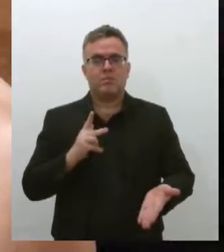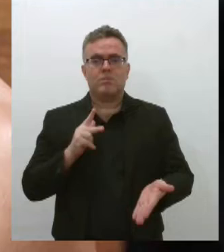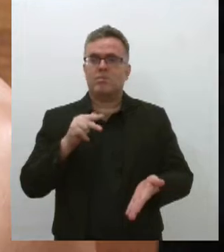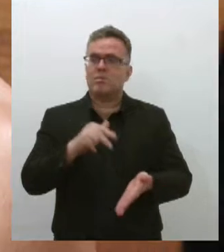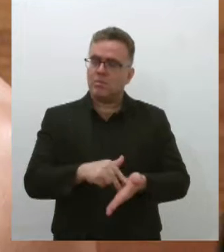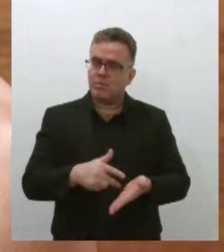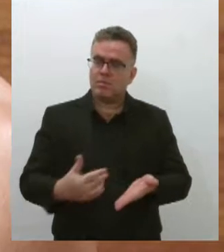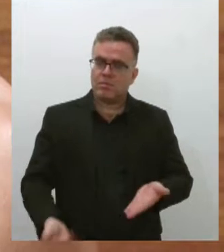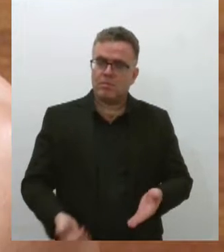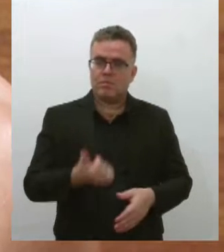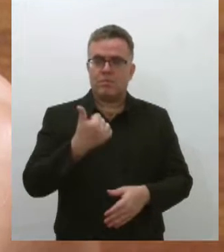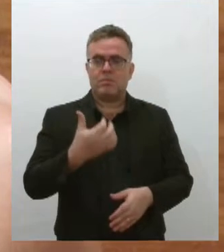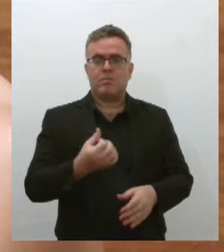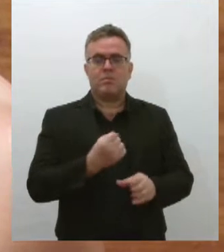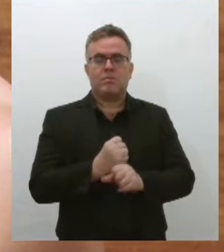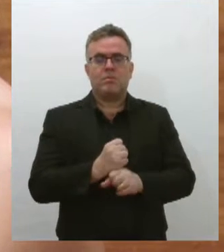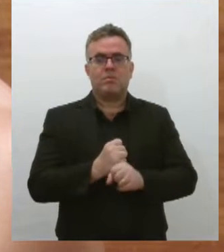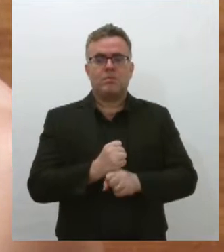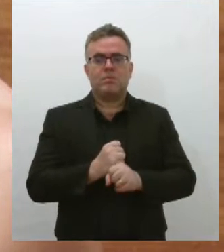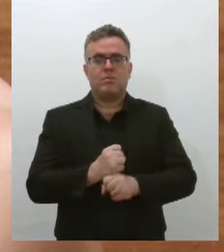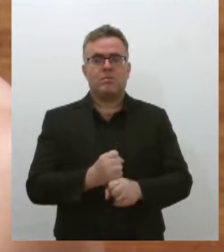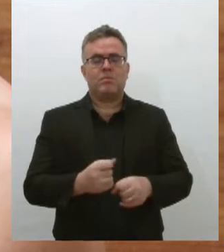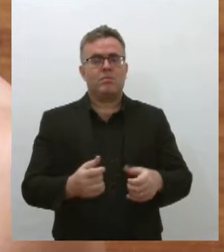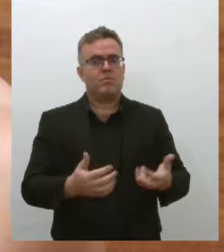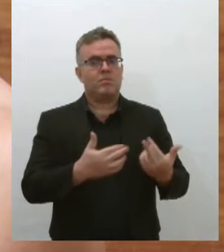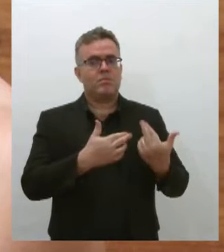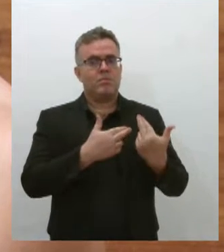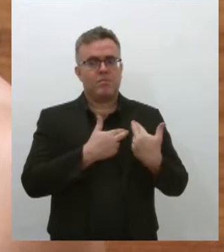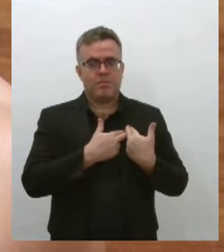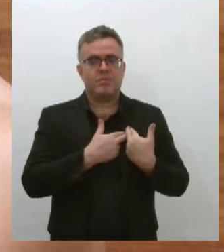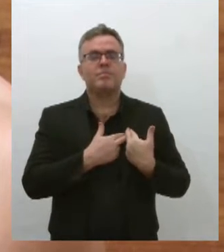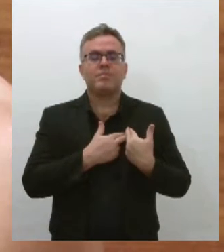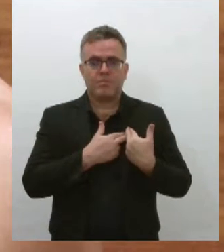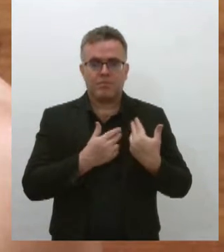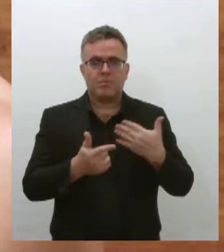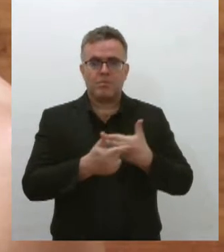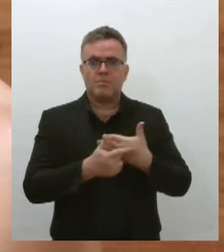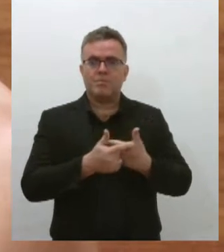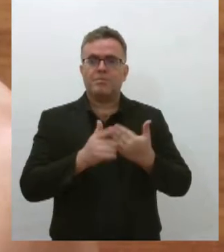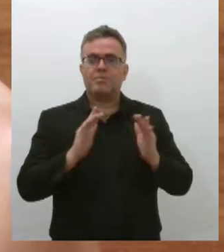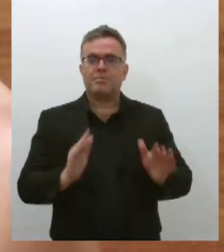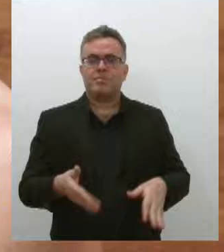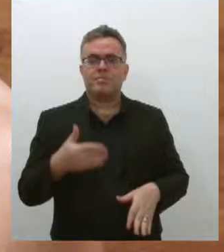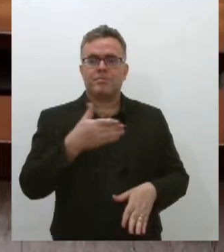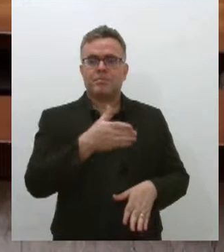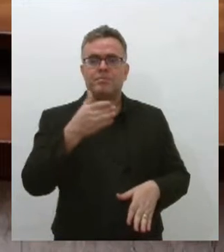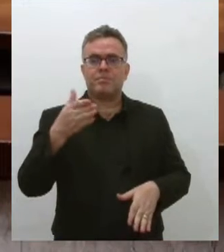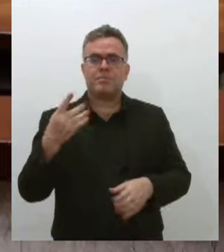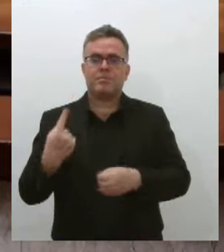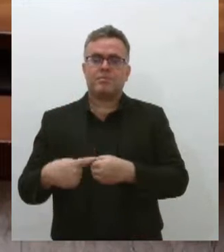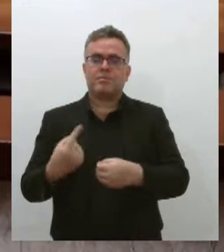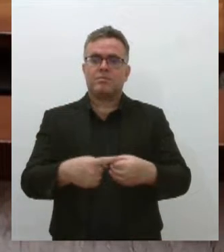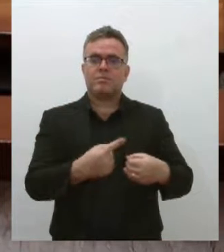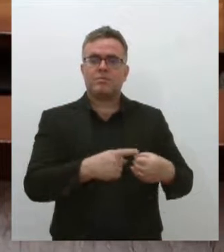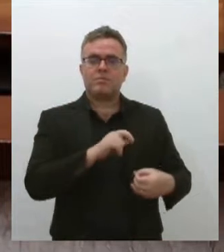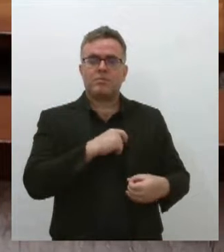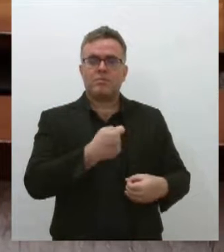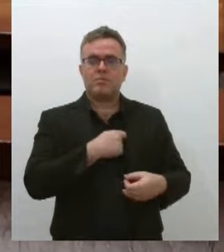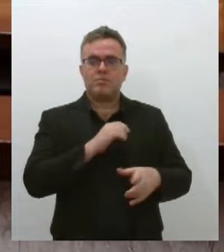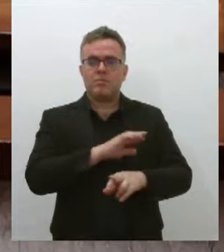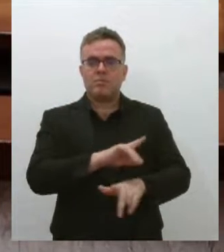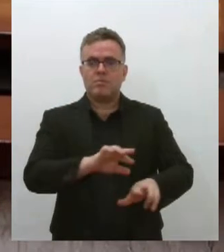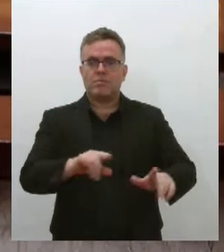16 anos na função, passou por inúmeros municípios e delegacias. Mais que serem